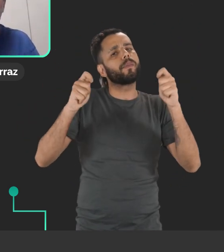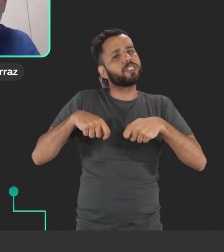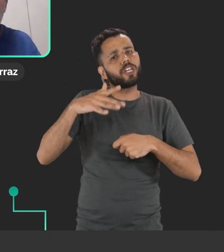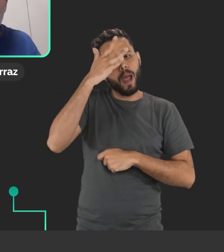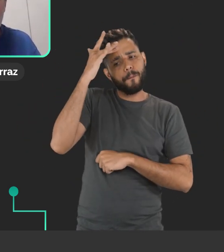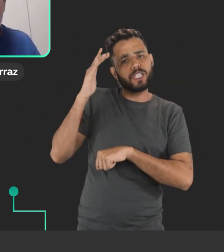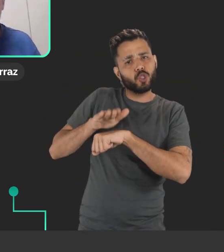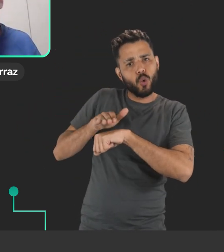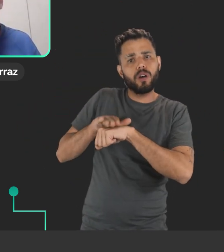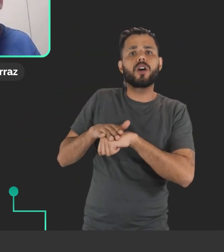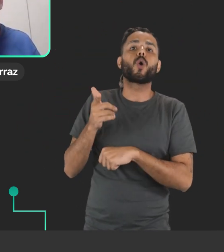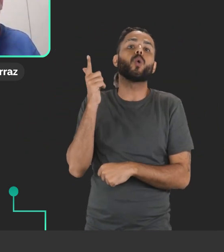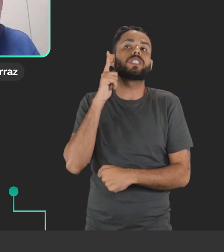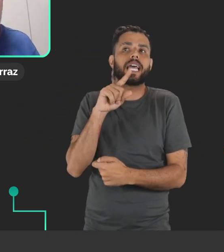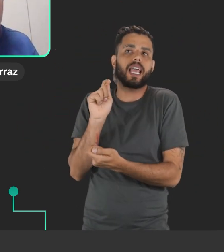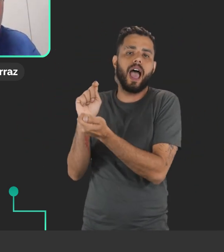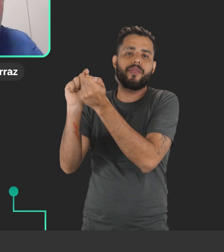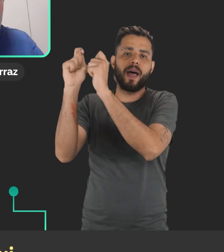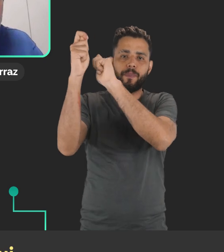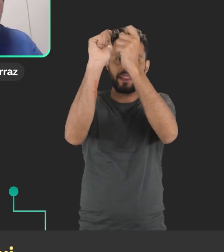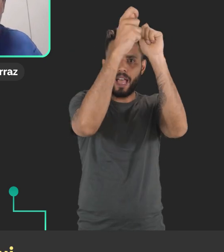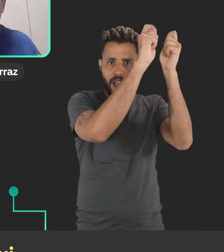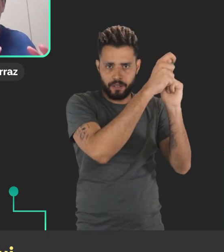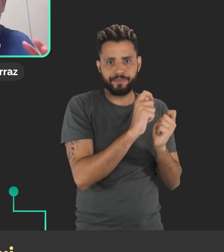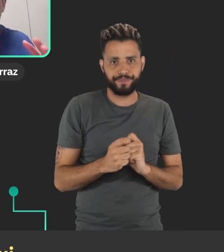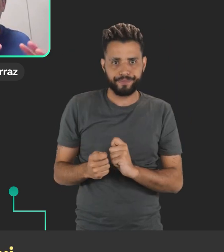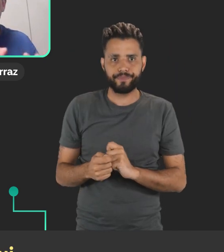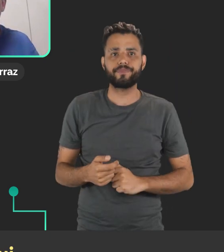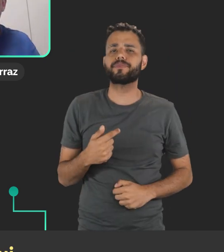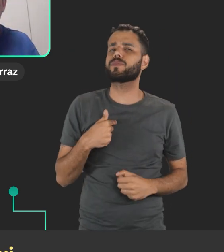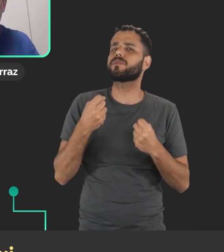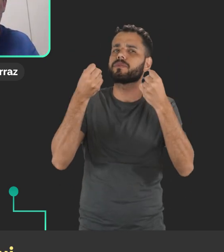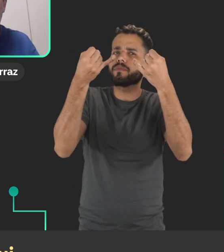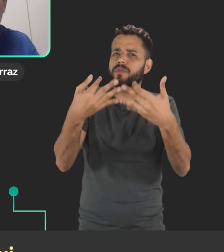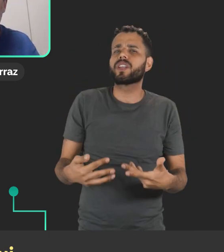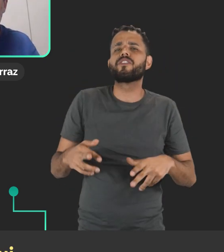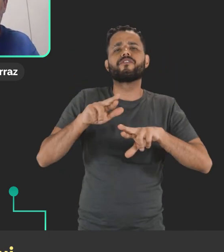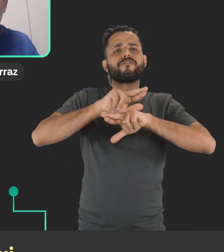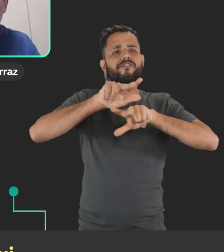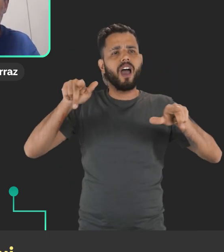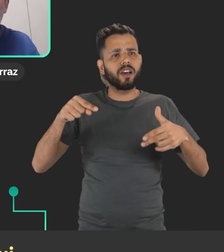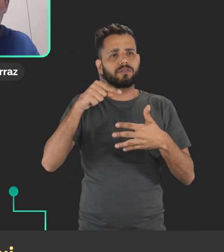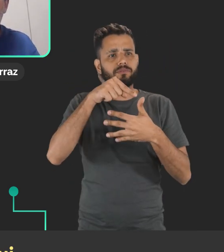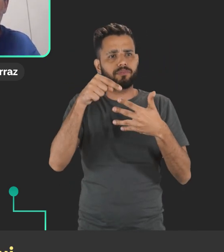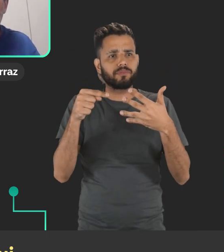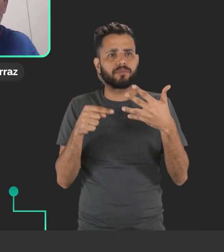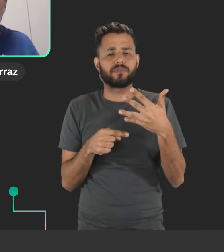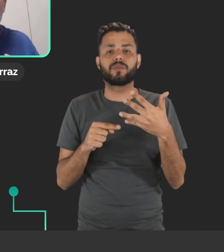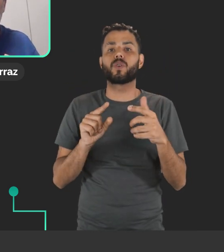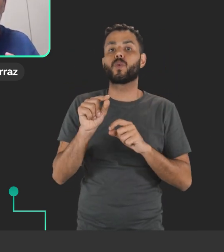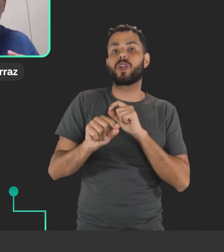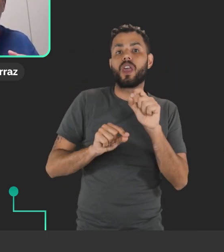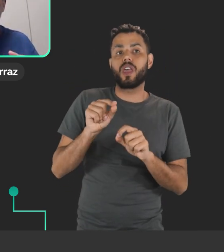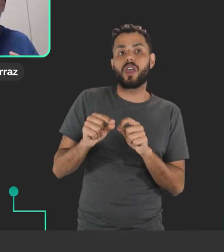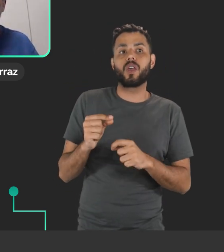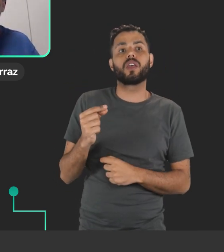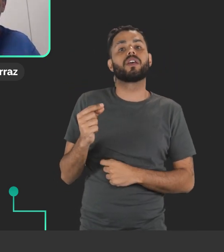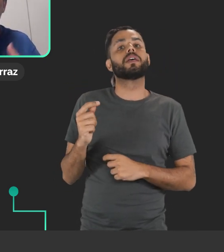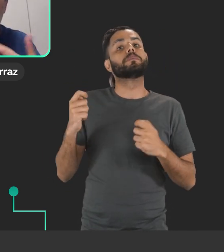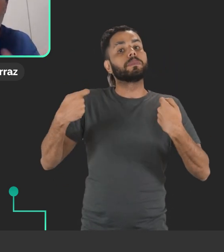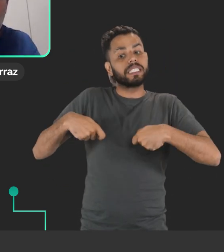usuário possa fazer essas customizações, né. Vocês reparam que eu estou falando aqui sobre vários aspectos e muitos deles são sobre